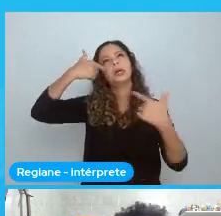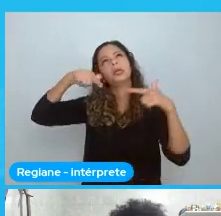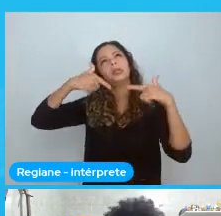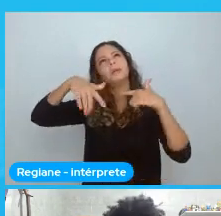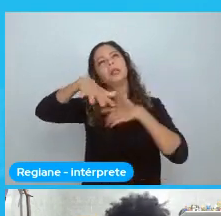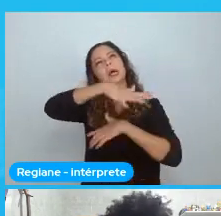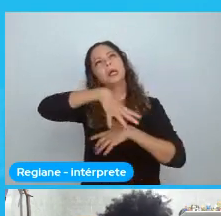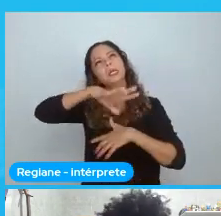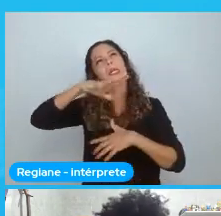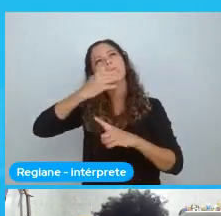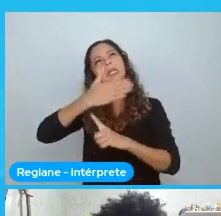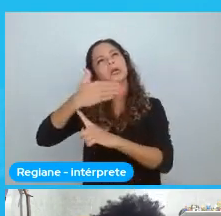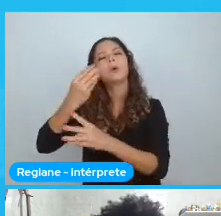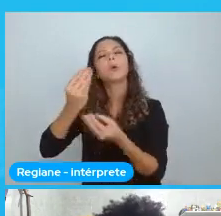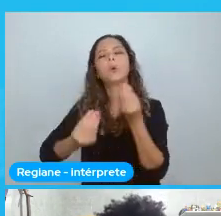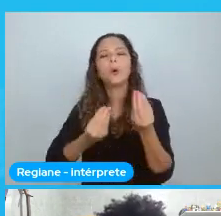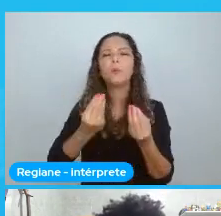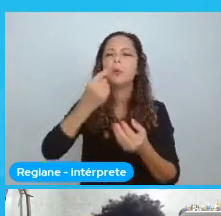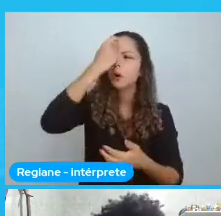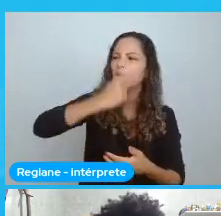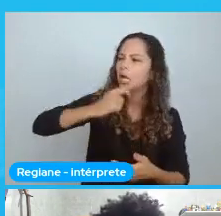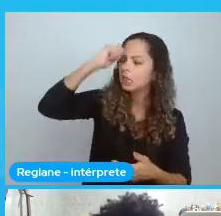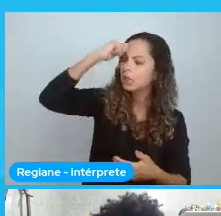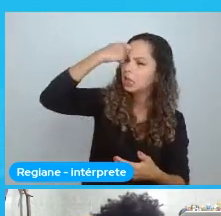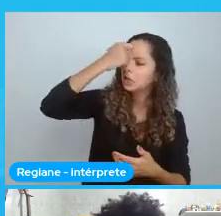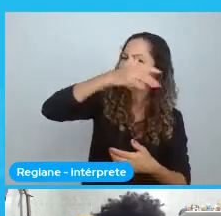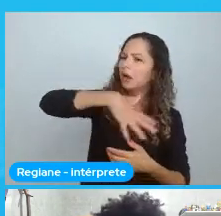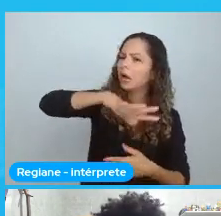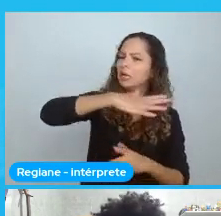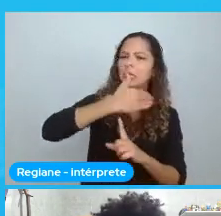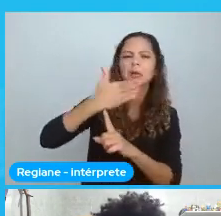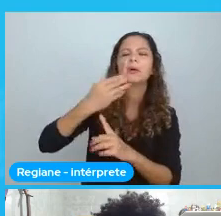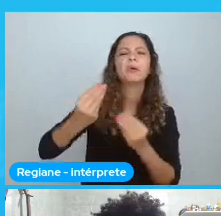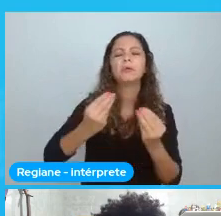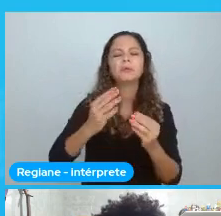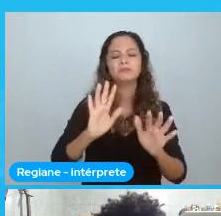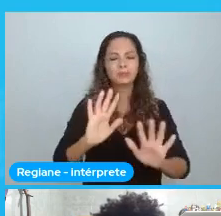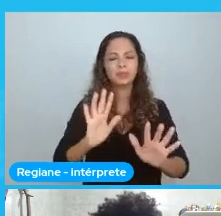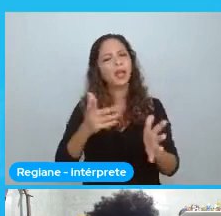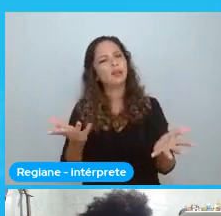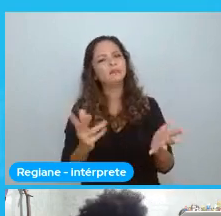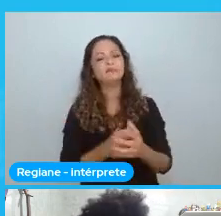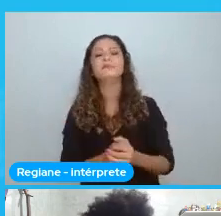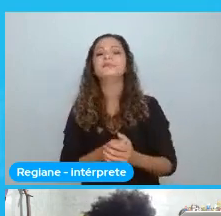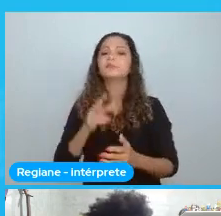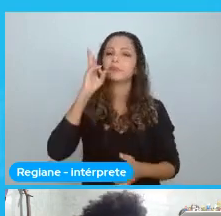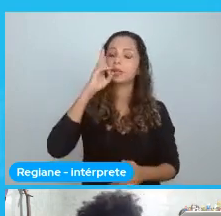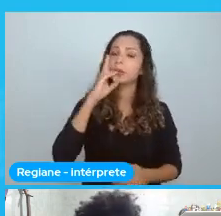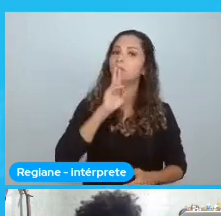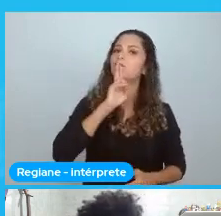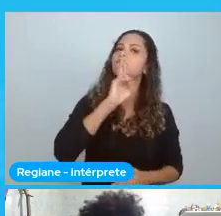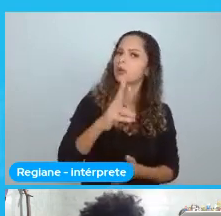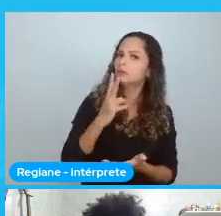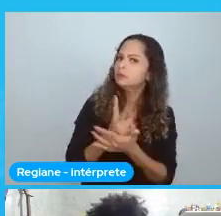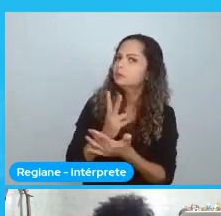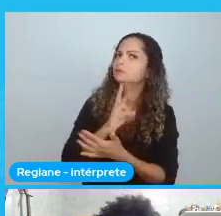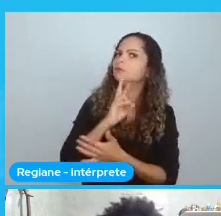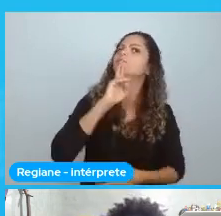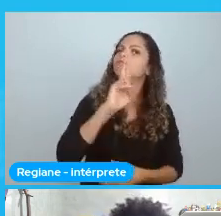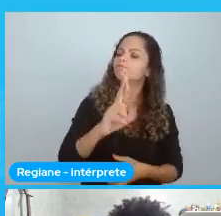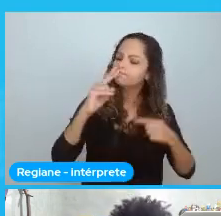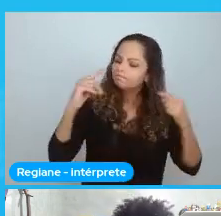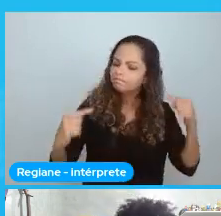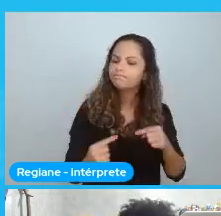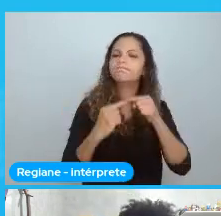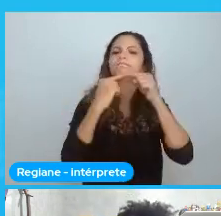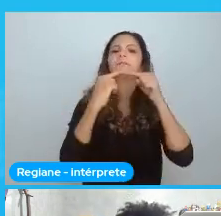na tecnologia. Alguma coisa desse tipo. E eu lembro que. Eu disse. Uma das coisas. Que eu sempre respondo. Em perguntas desse tipo. Eu lembro que.